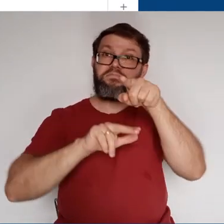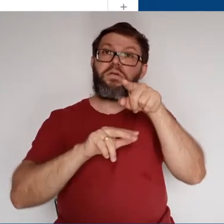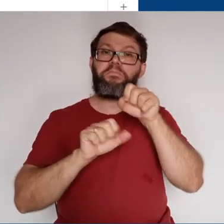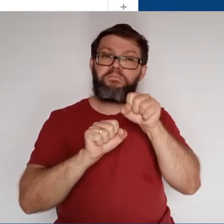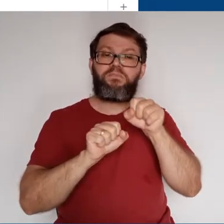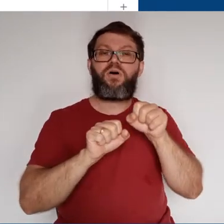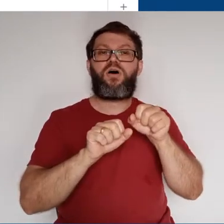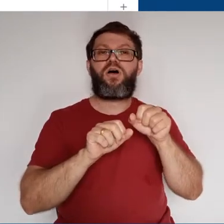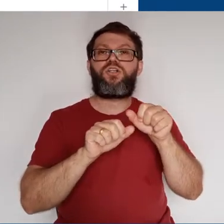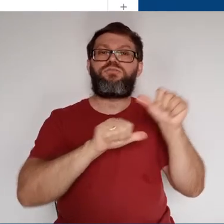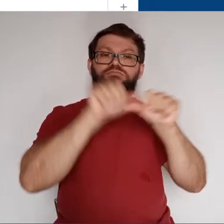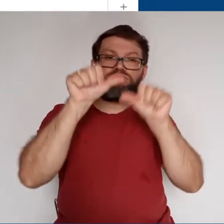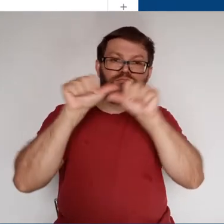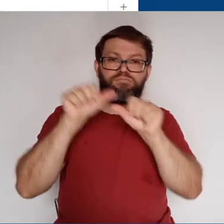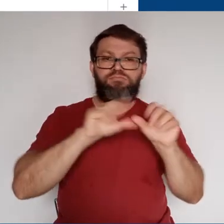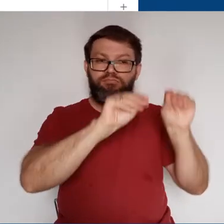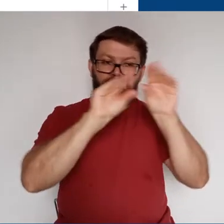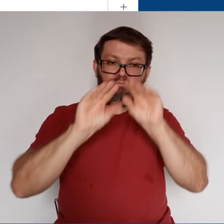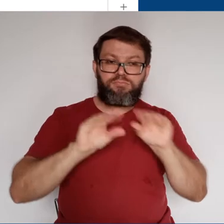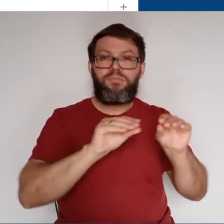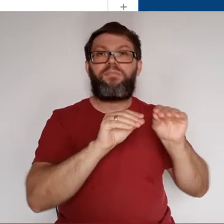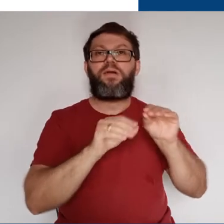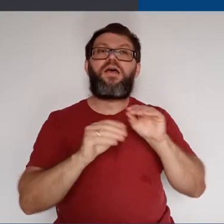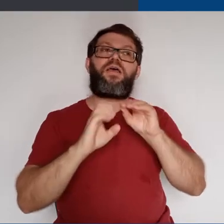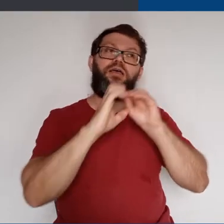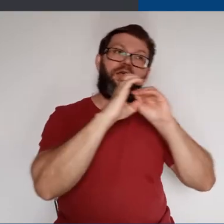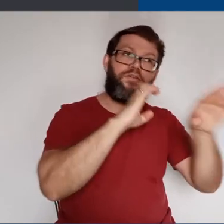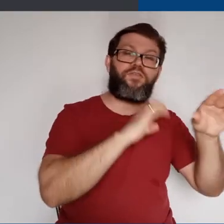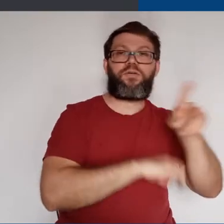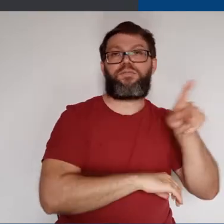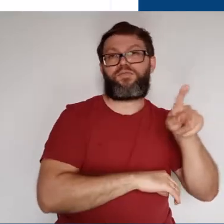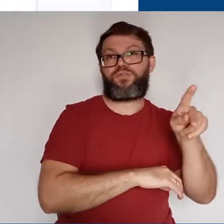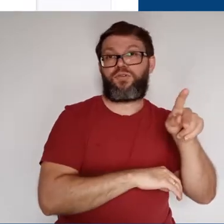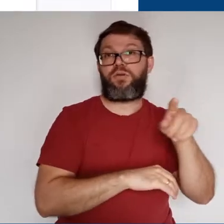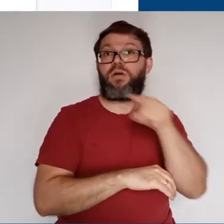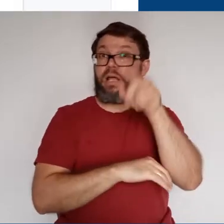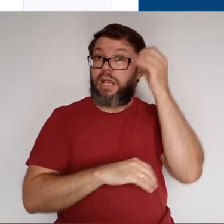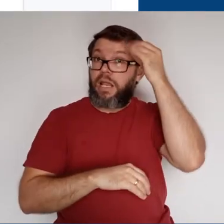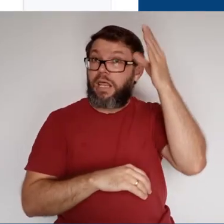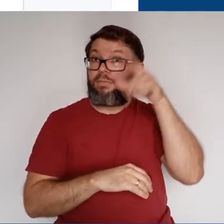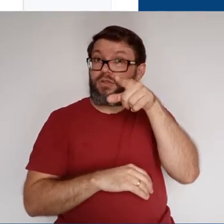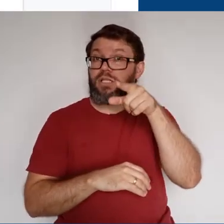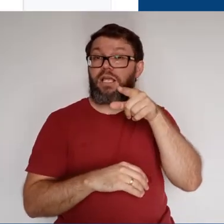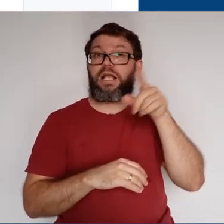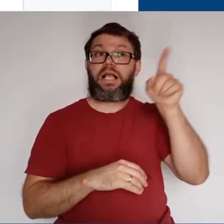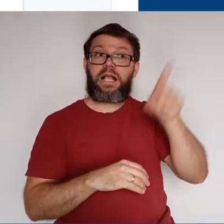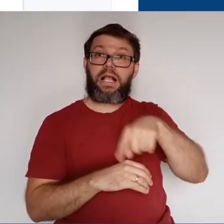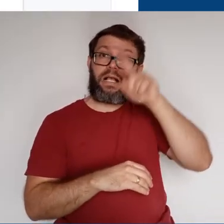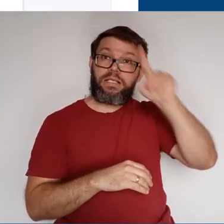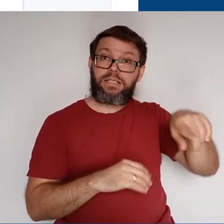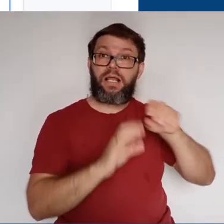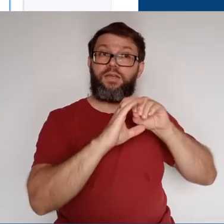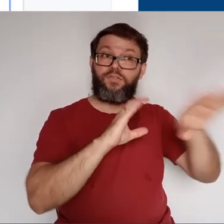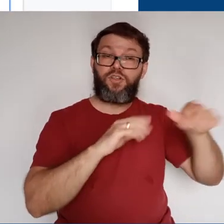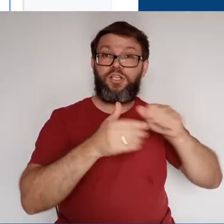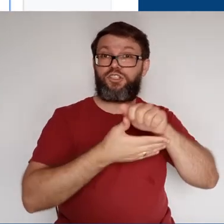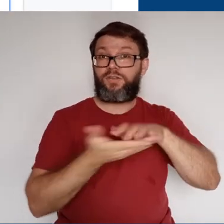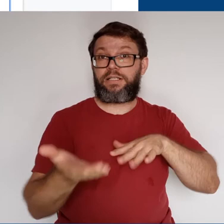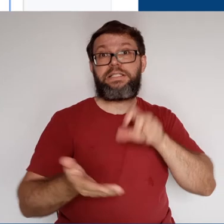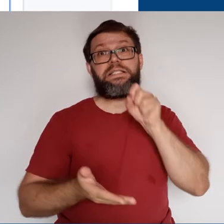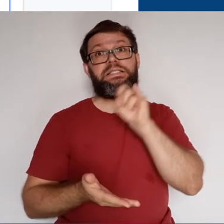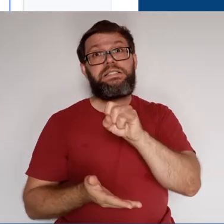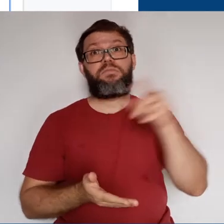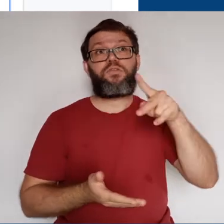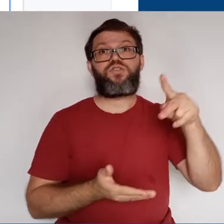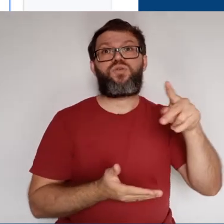Drive, você já consegue realizar qualquer tipo de alteração necessária para reenviar para o professor. Lembrando que você só consegue cancelar o